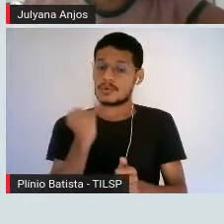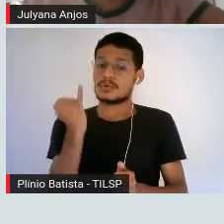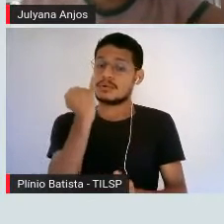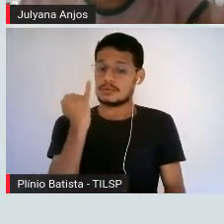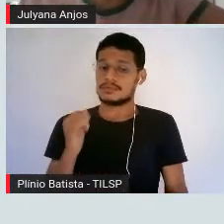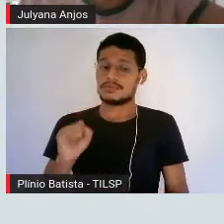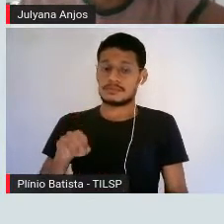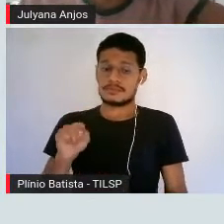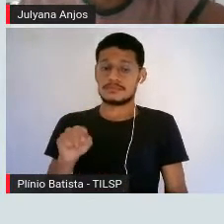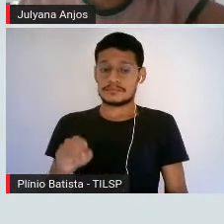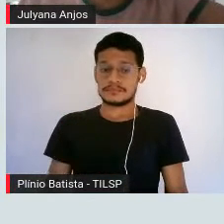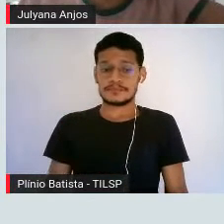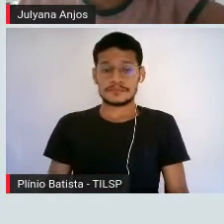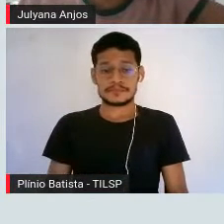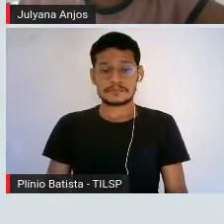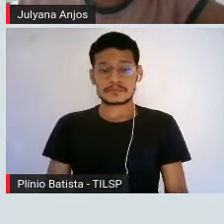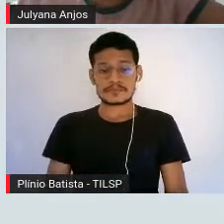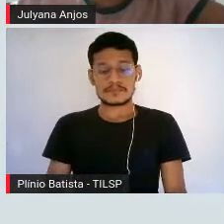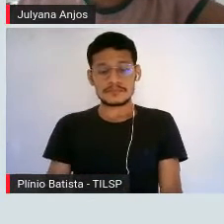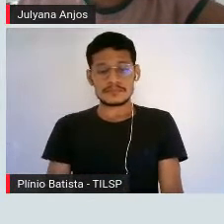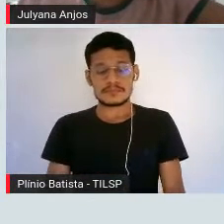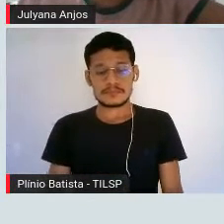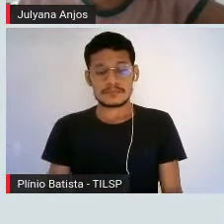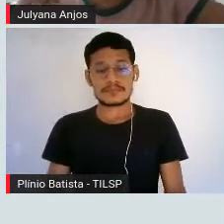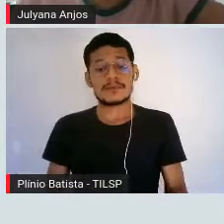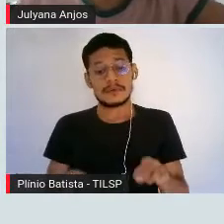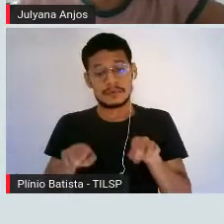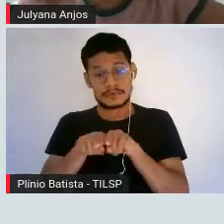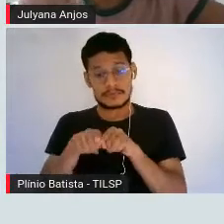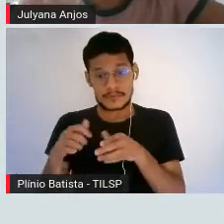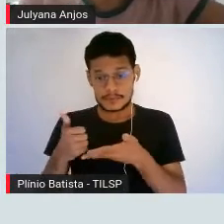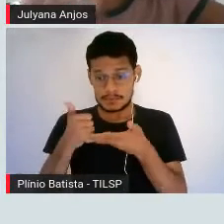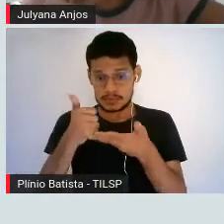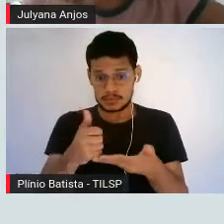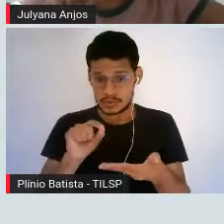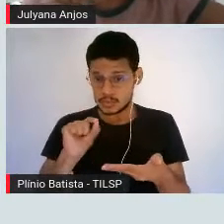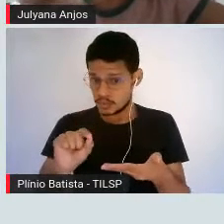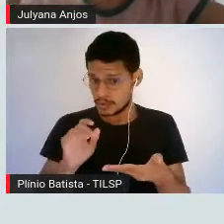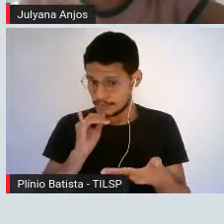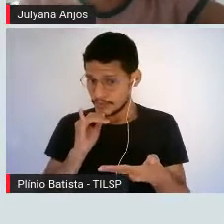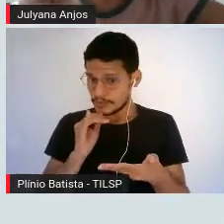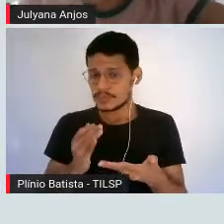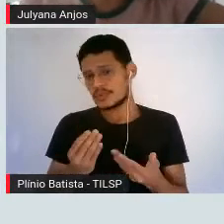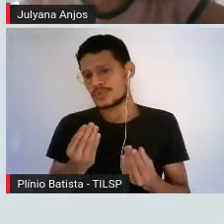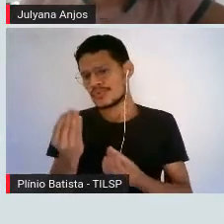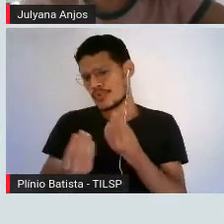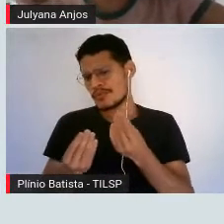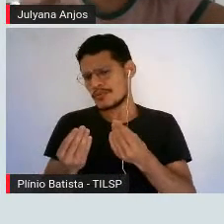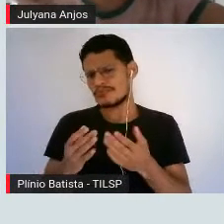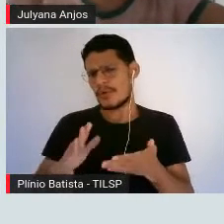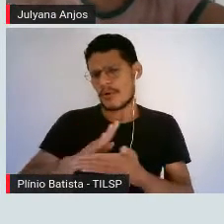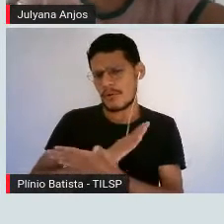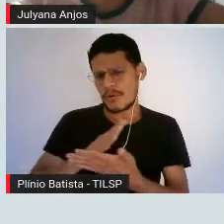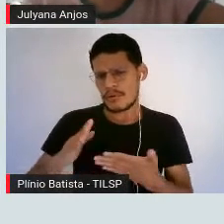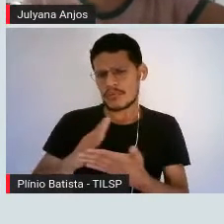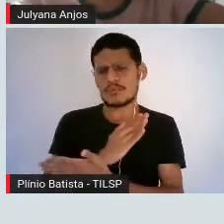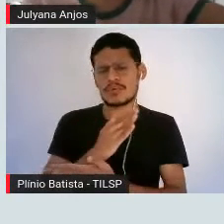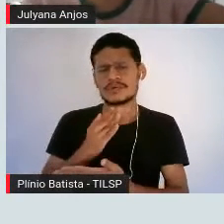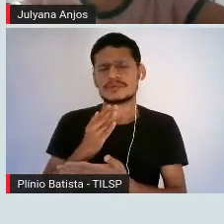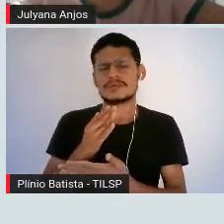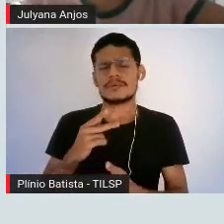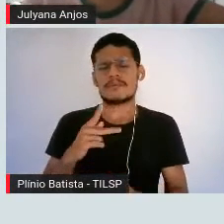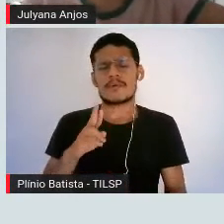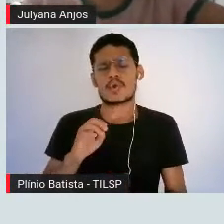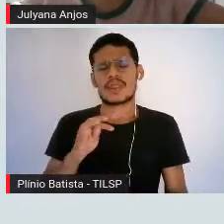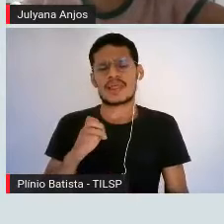Além disso, ela também ajuda no processo de algumas proteínas que são muito importantes para que as reações